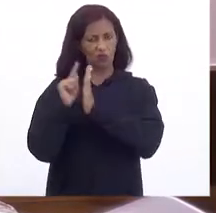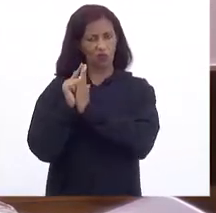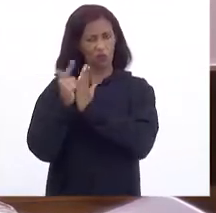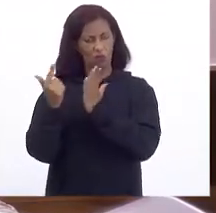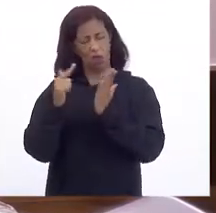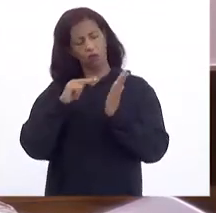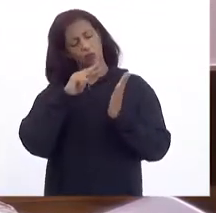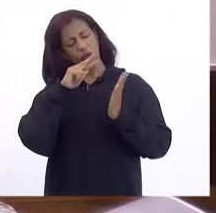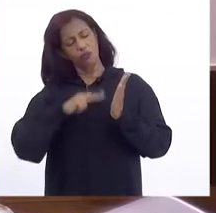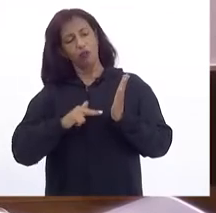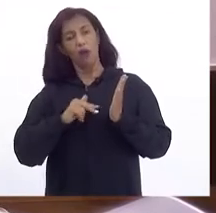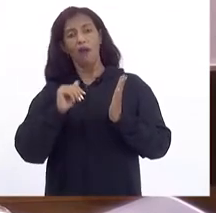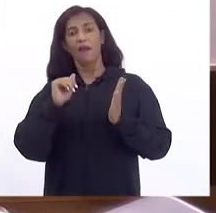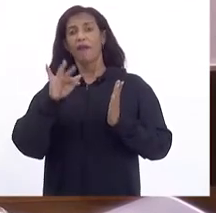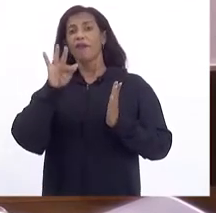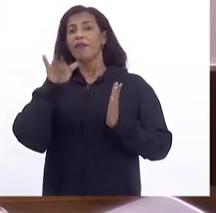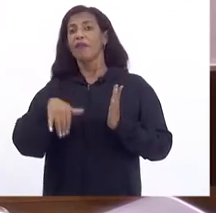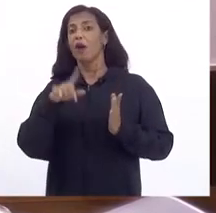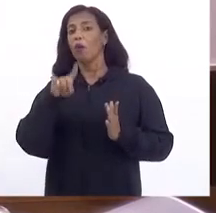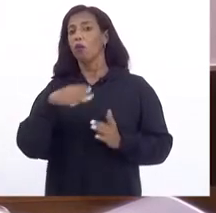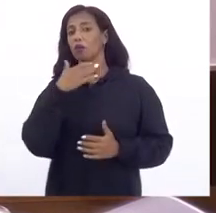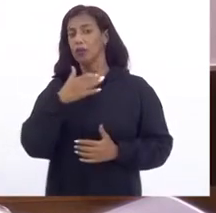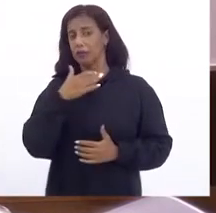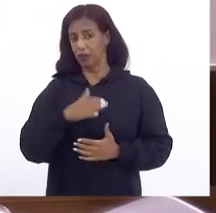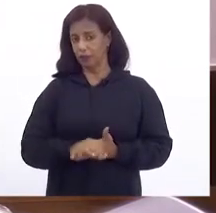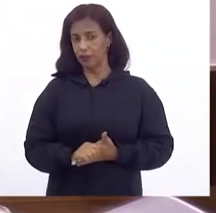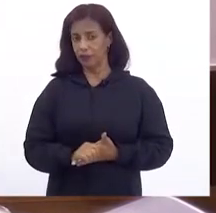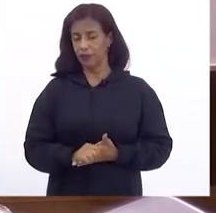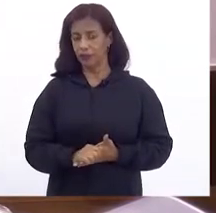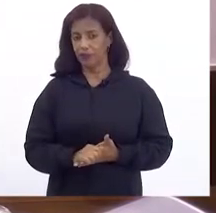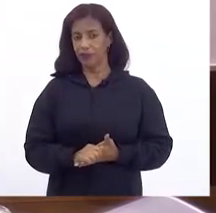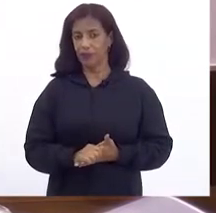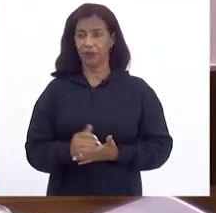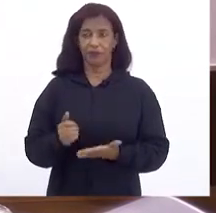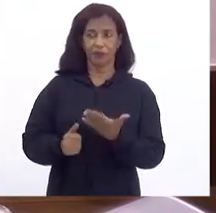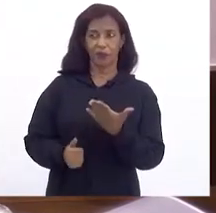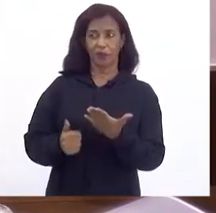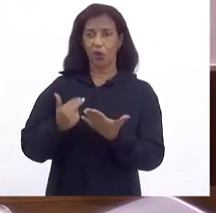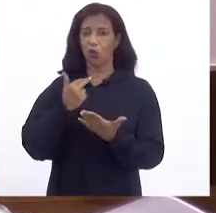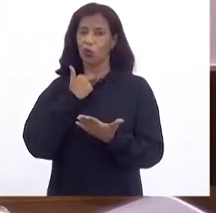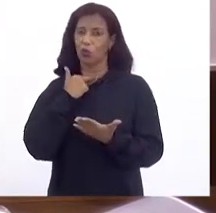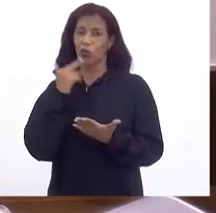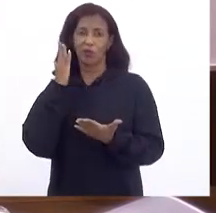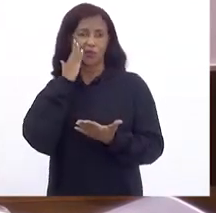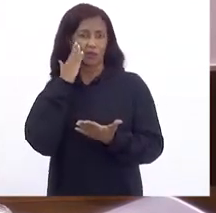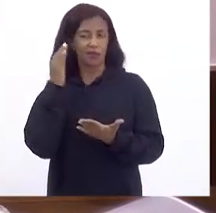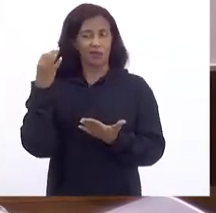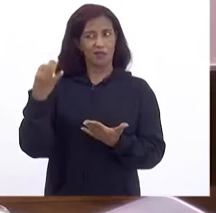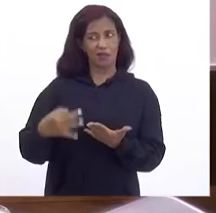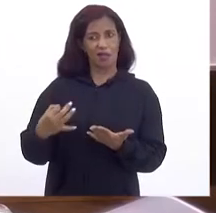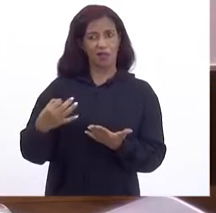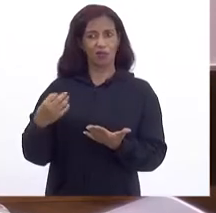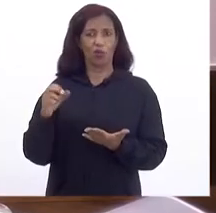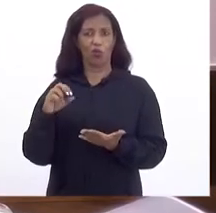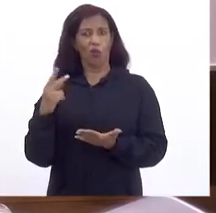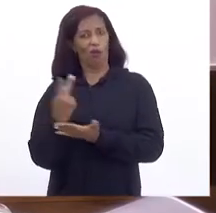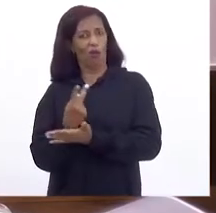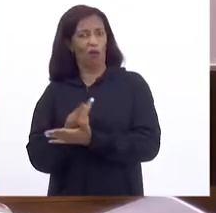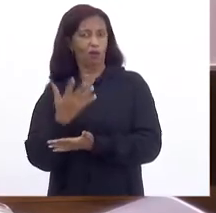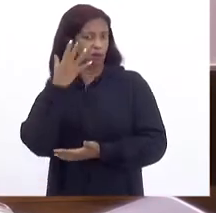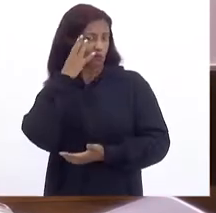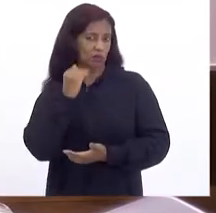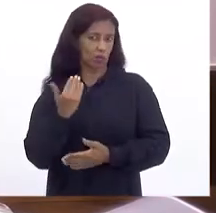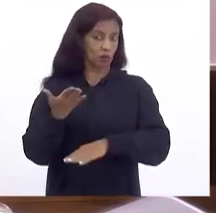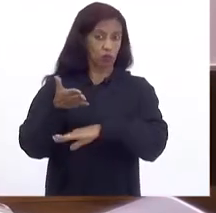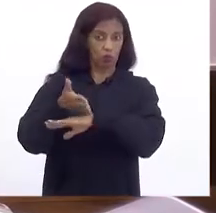Vai ser No finalzinho De dezembro Então Vossa Excelência Não pode saber Se ela vai dar certo Ou não Não estou